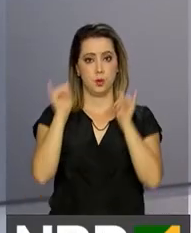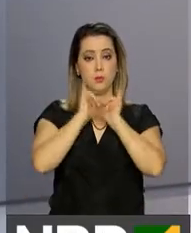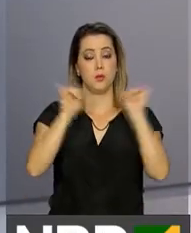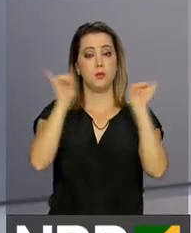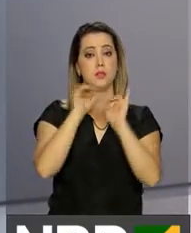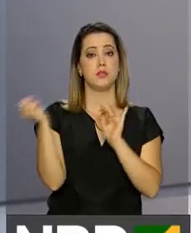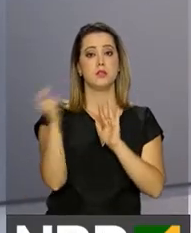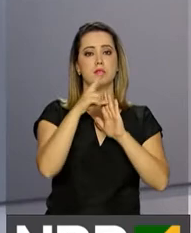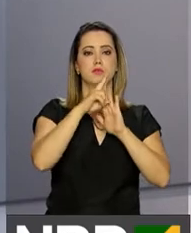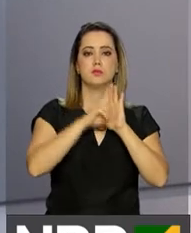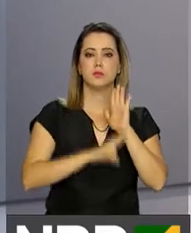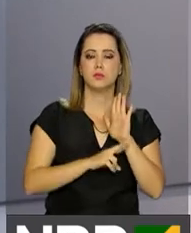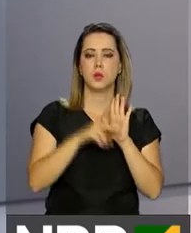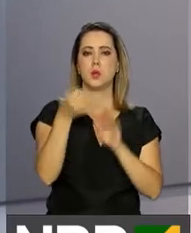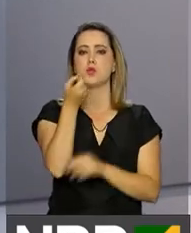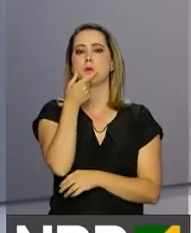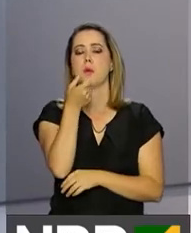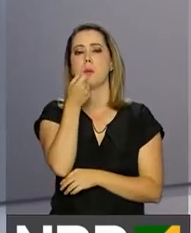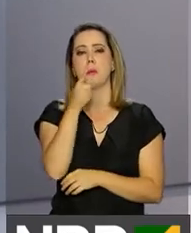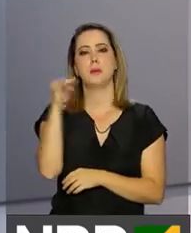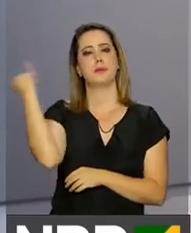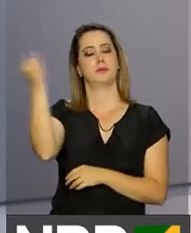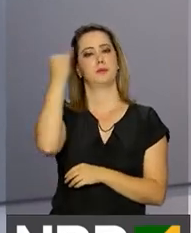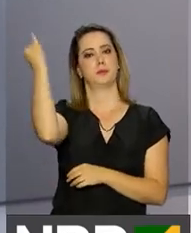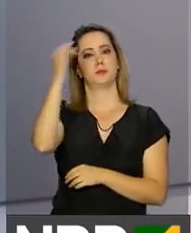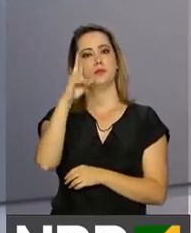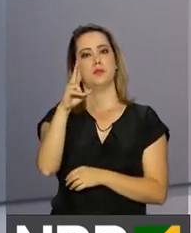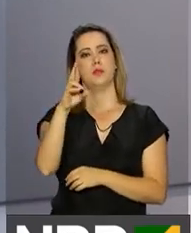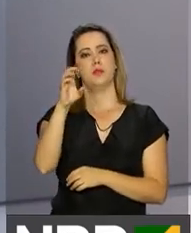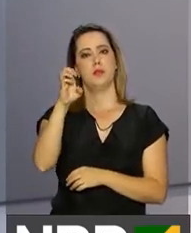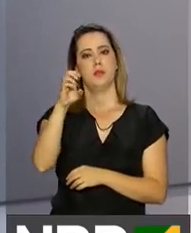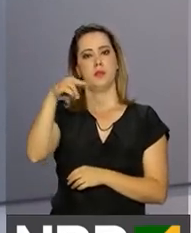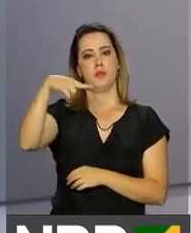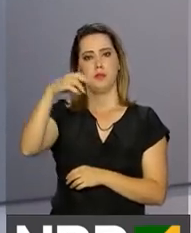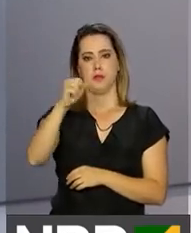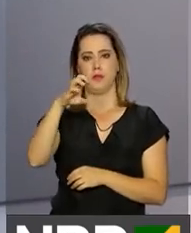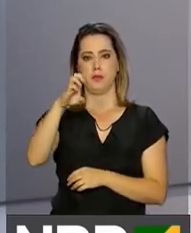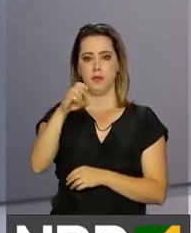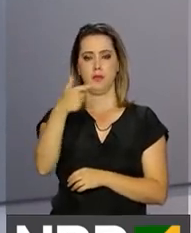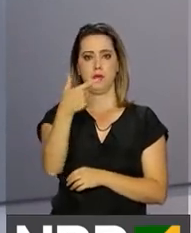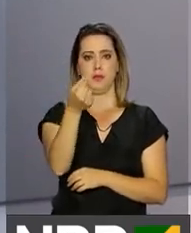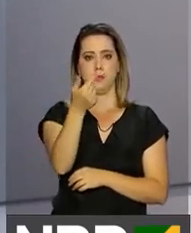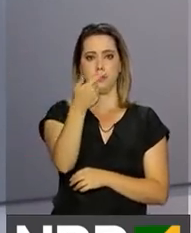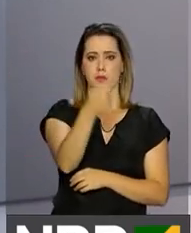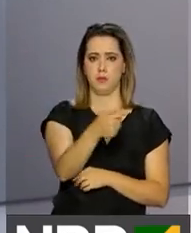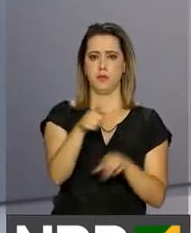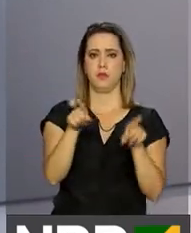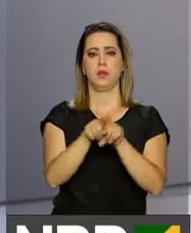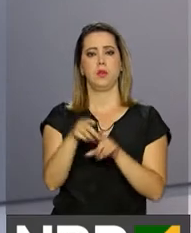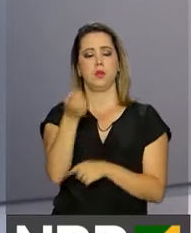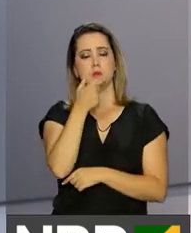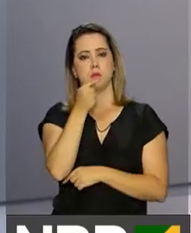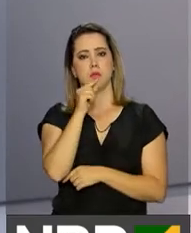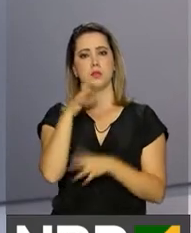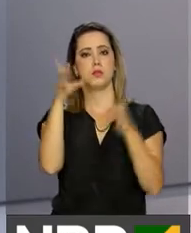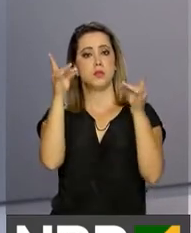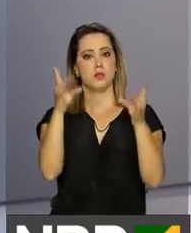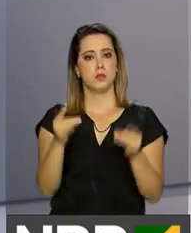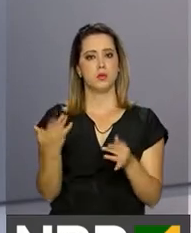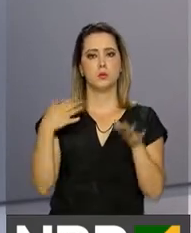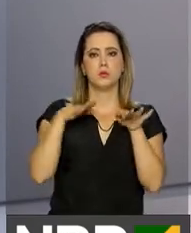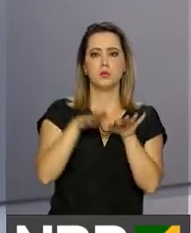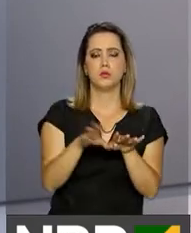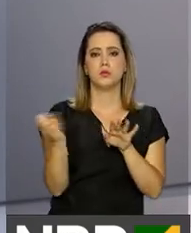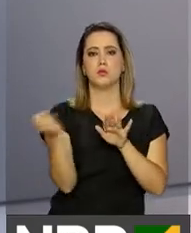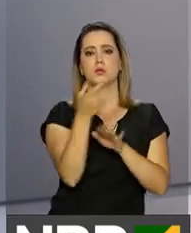a nova Relação Nacional de Medicamentos Essenciais, a Rename 2017. Dentre os remédios, destaque para a